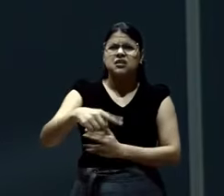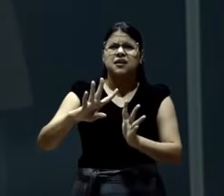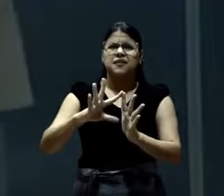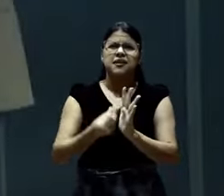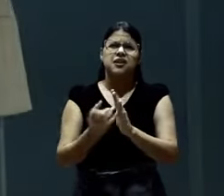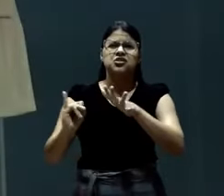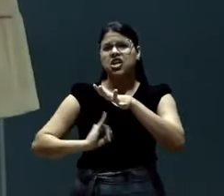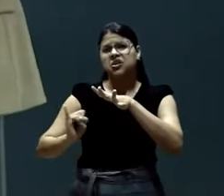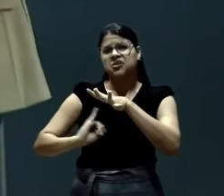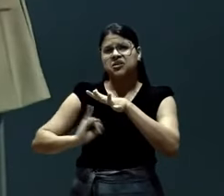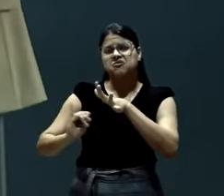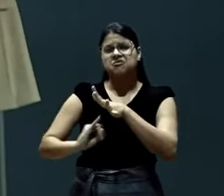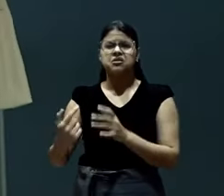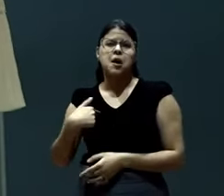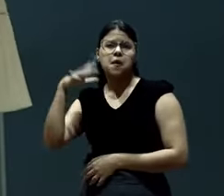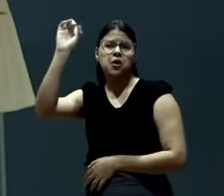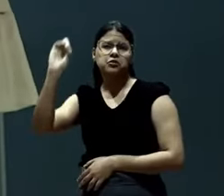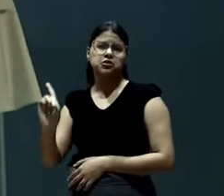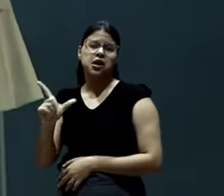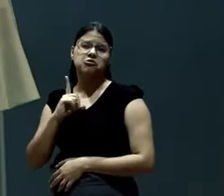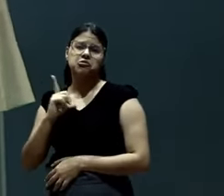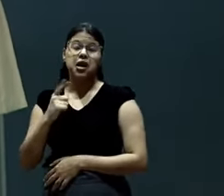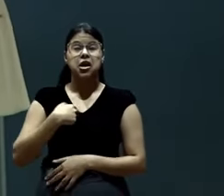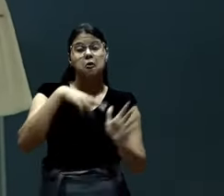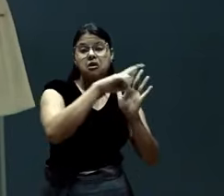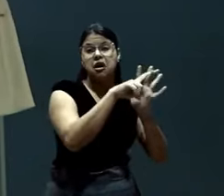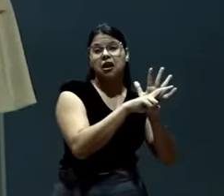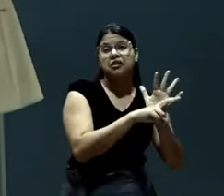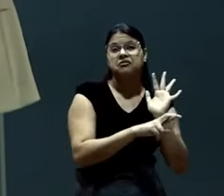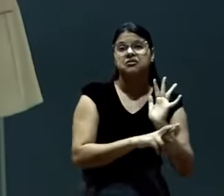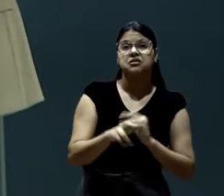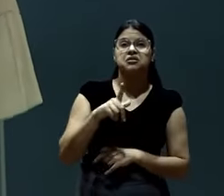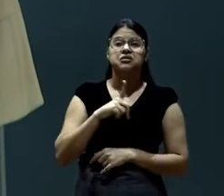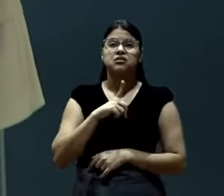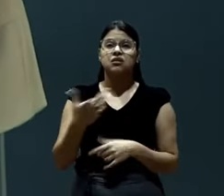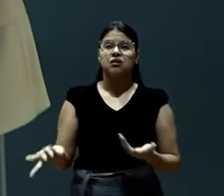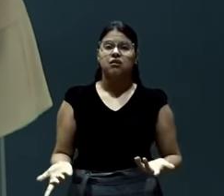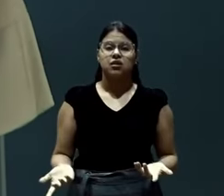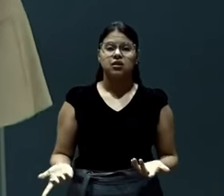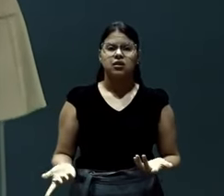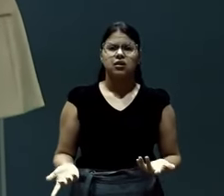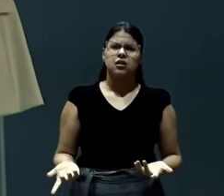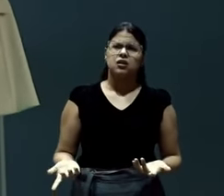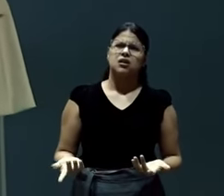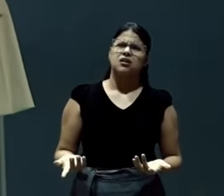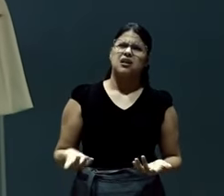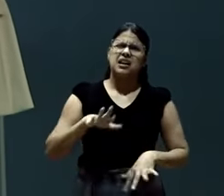Com direitos, com deveres, quando eu não entendo que a igreja é uma família,